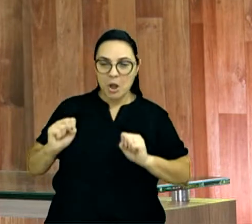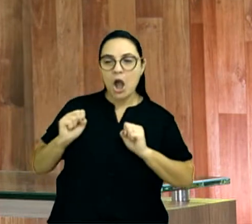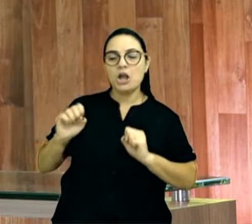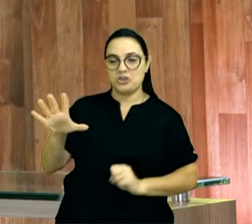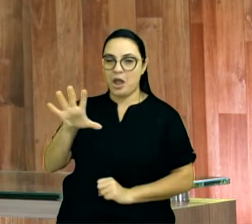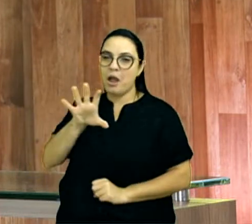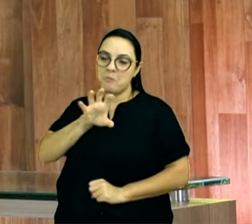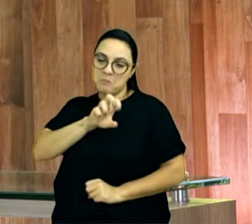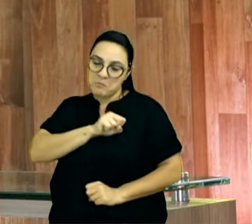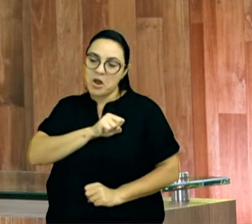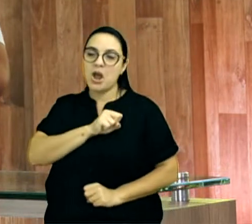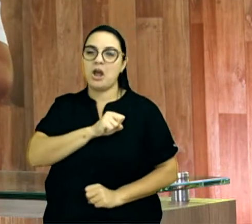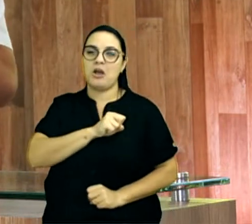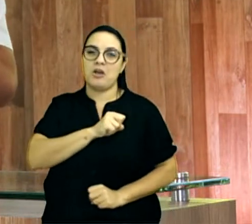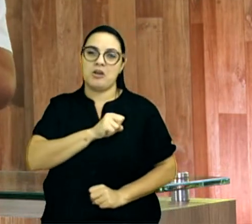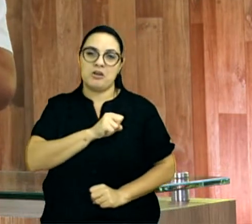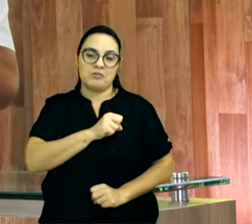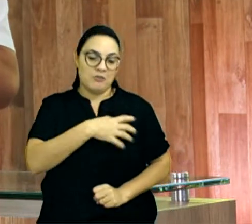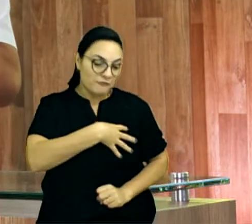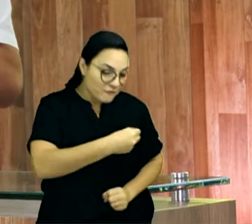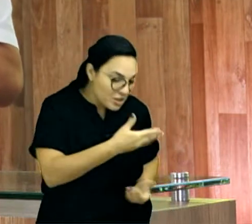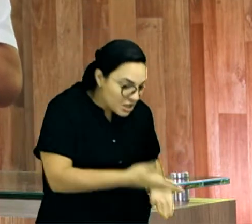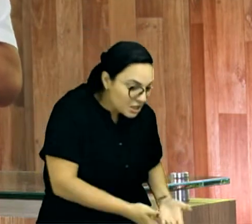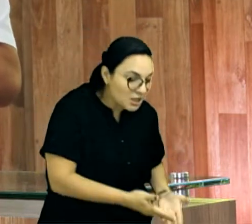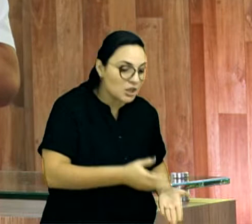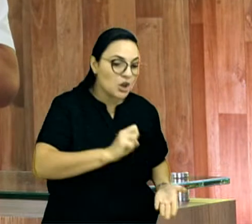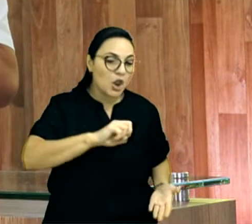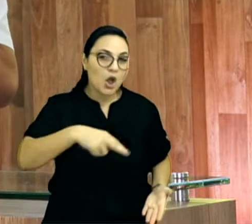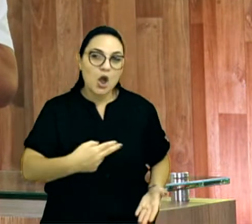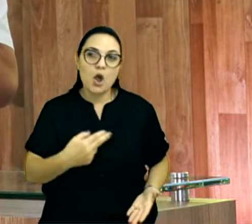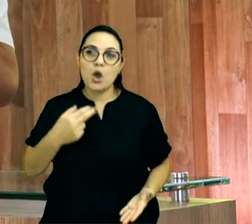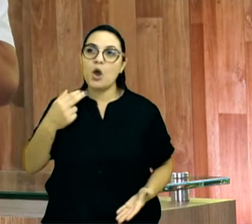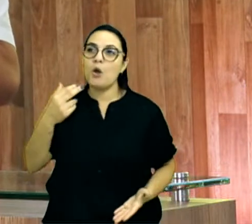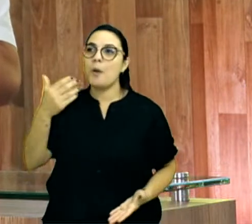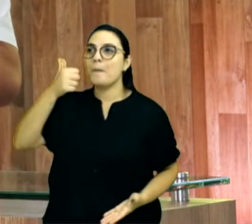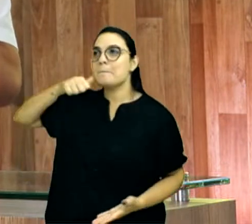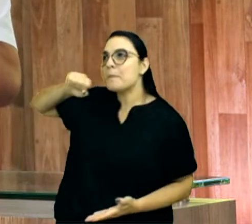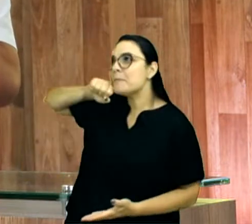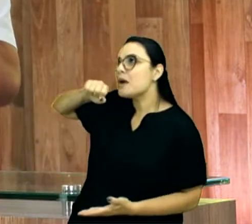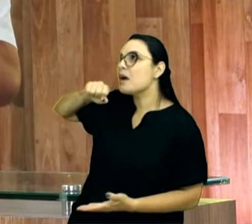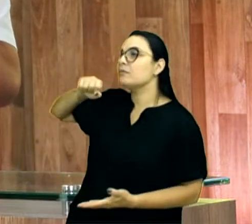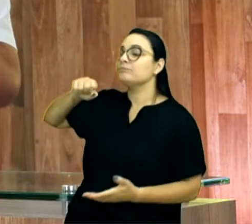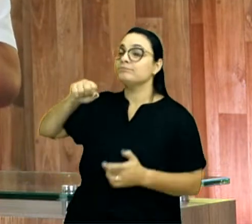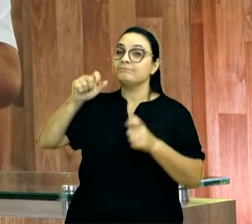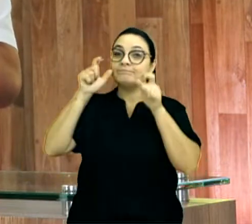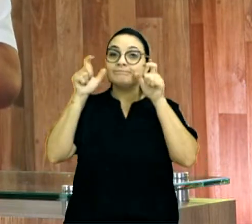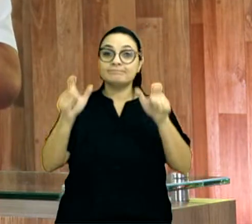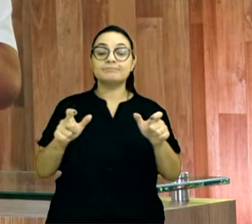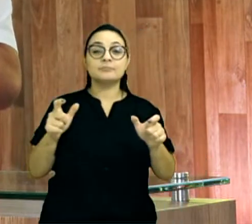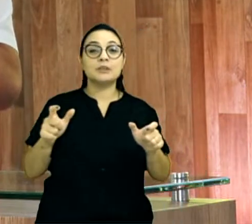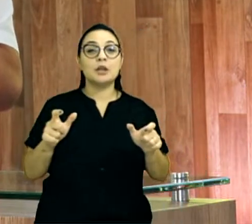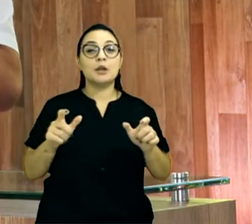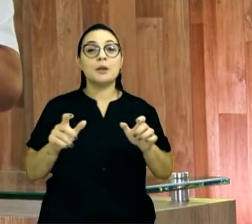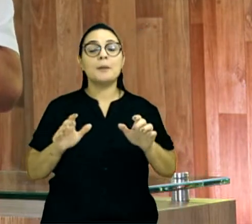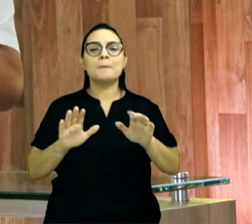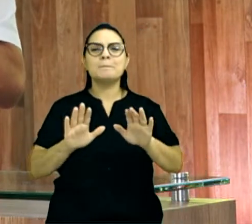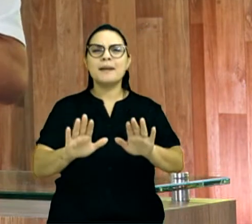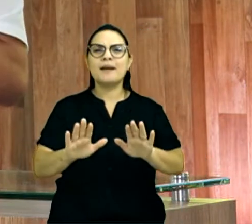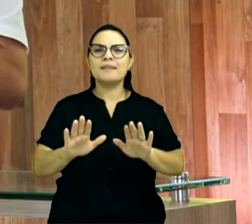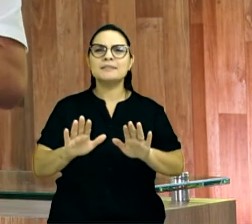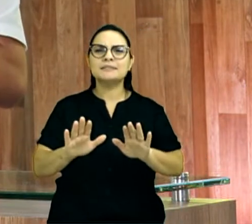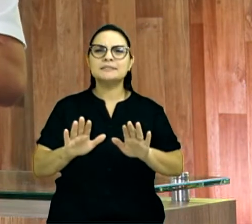Amor de pai com filho, de mãe com filho, e é tão interessante, que a própria palavra fala assim, uma mãe,